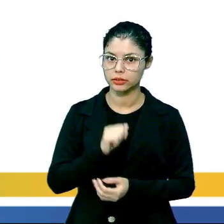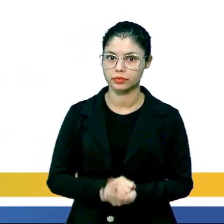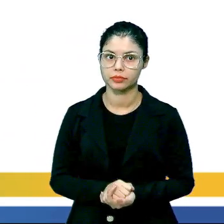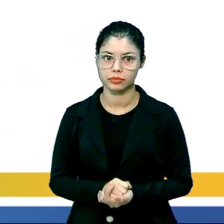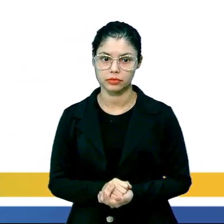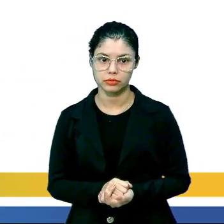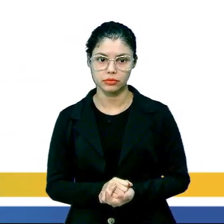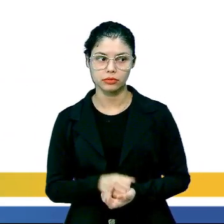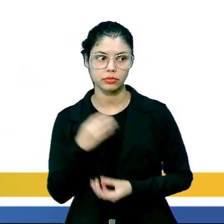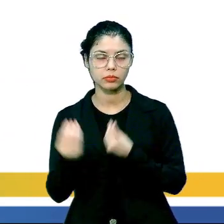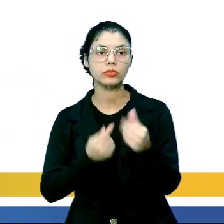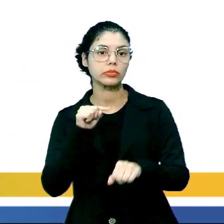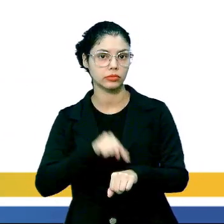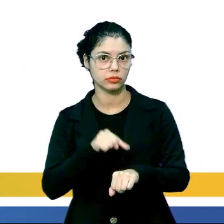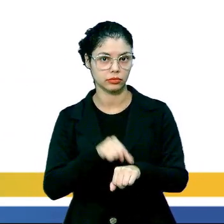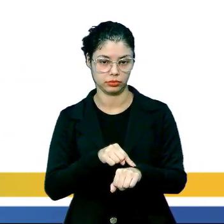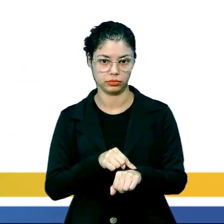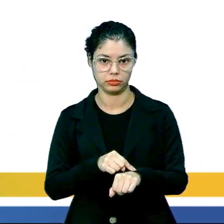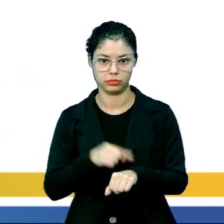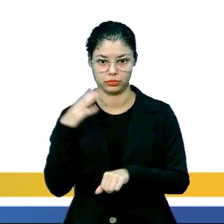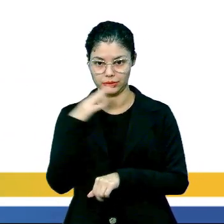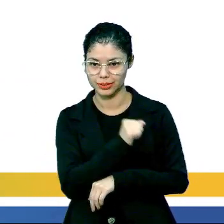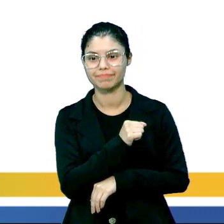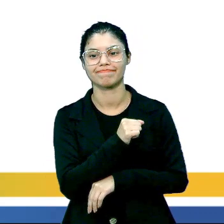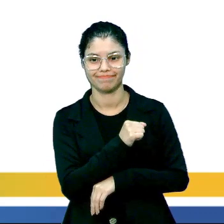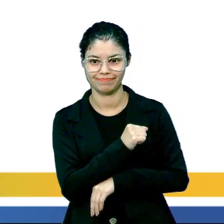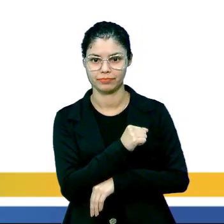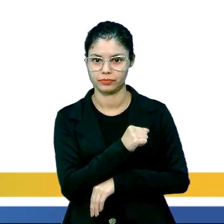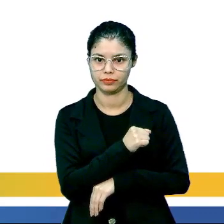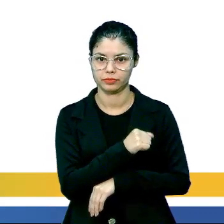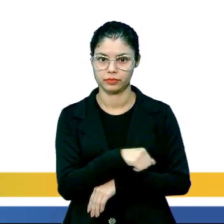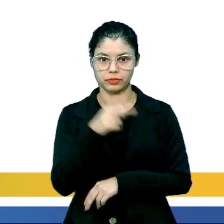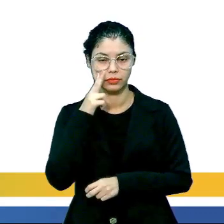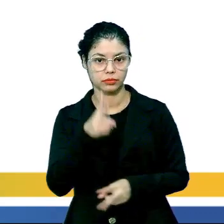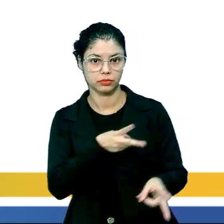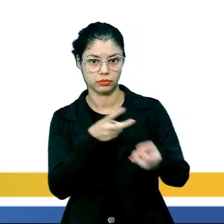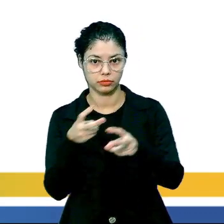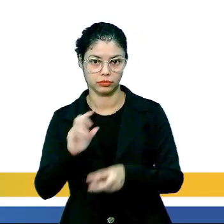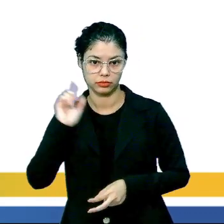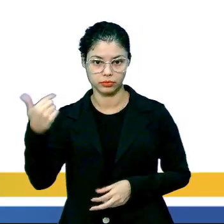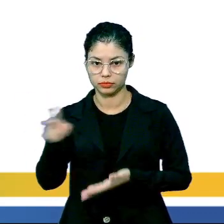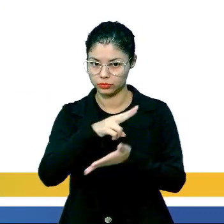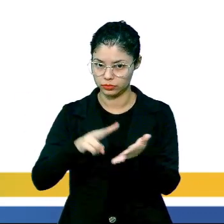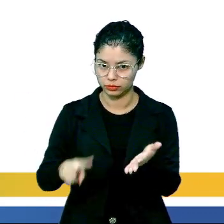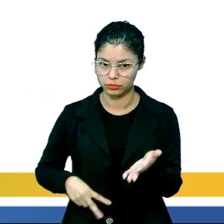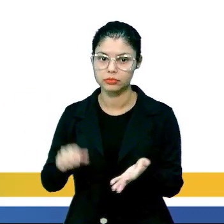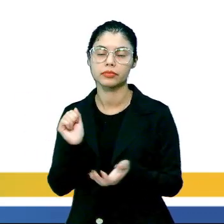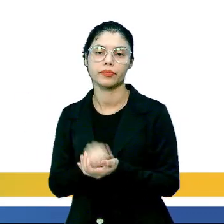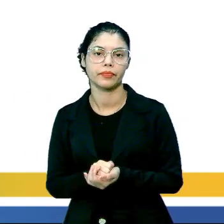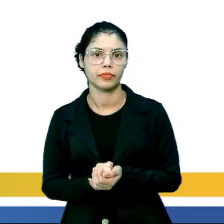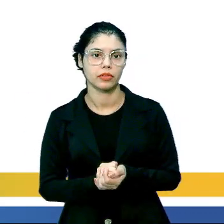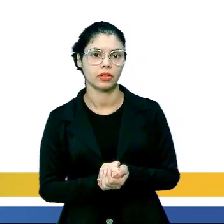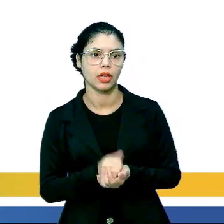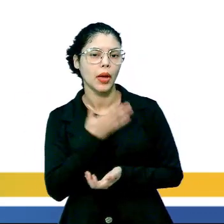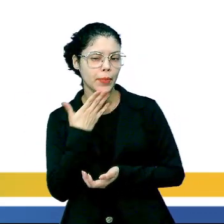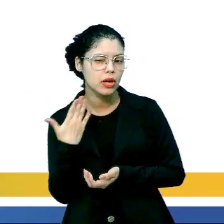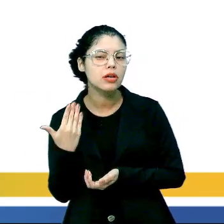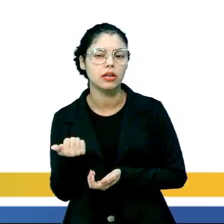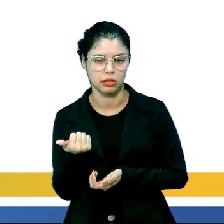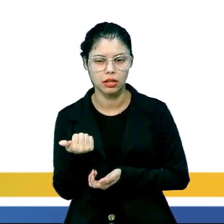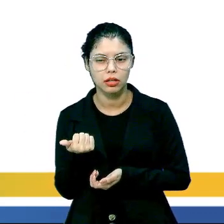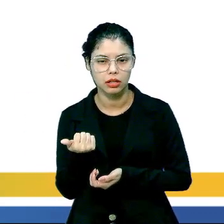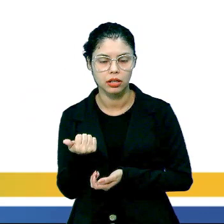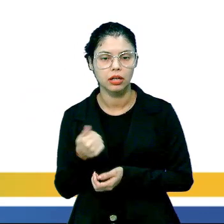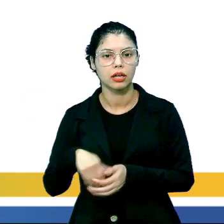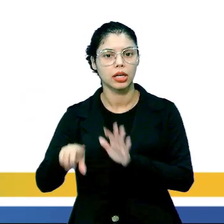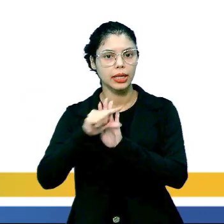de desenvolvimento, como o nosso tempo é um tempo um pouco curto, eu já vou observar aqui, depois vocês façam uma leitura mais minuciosa